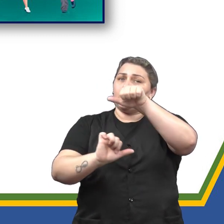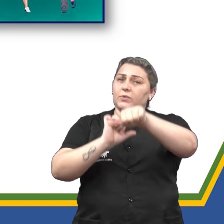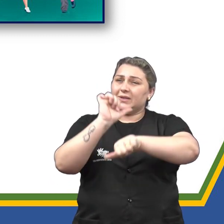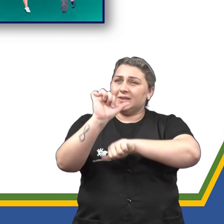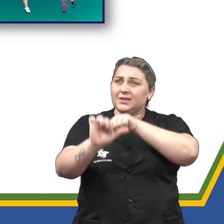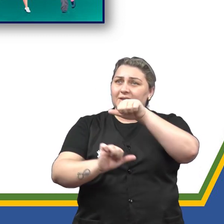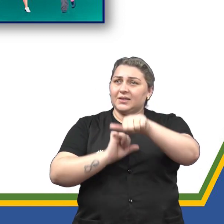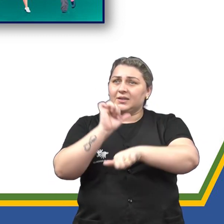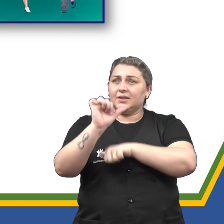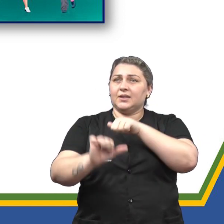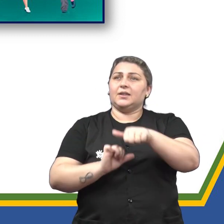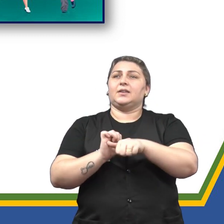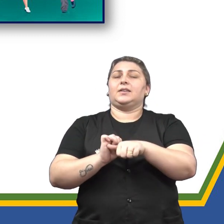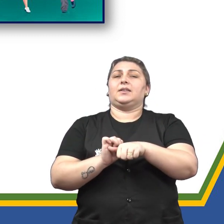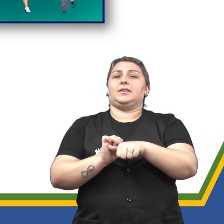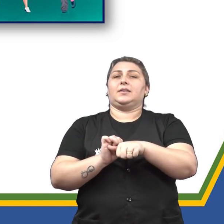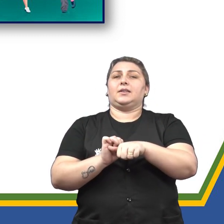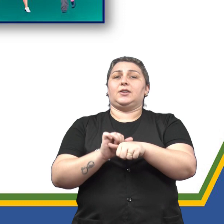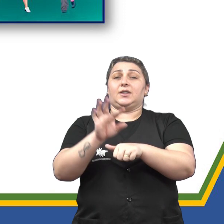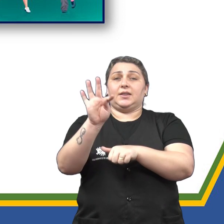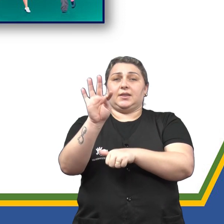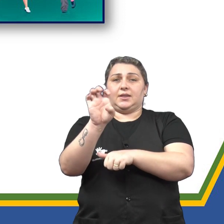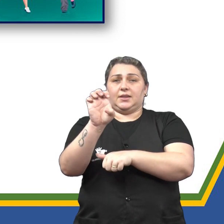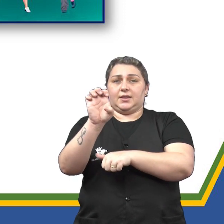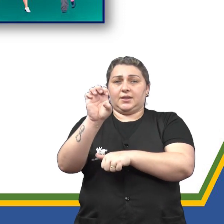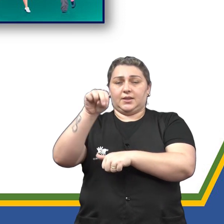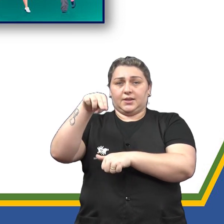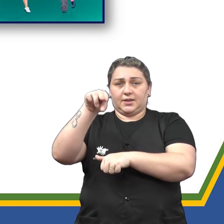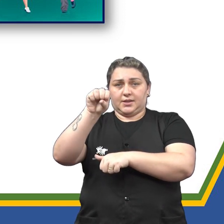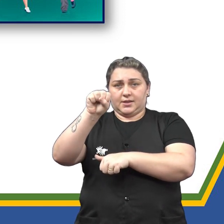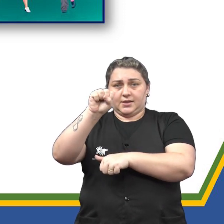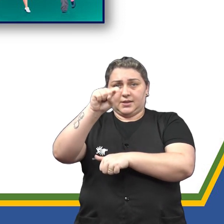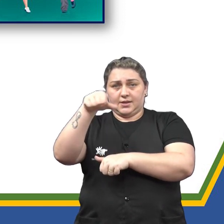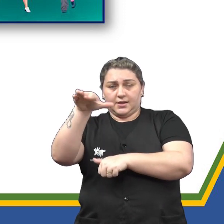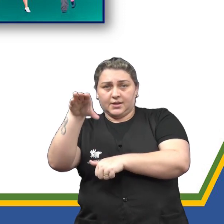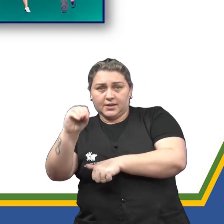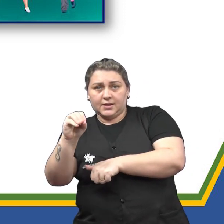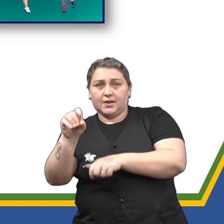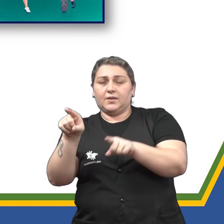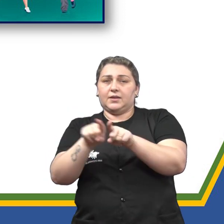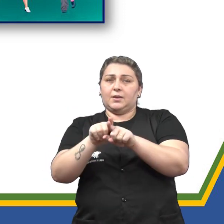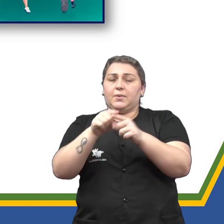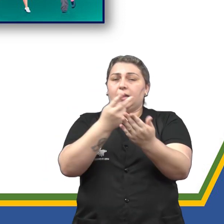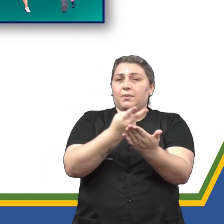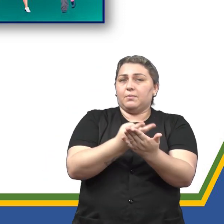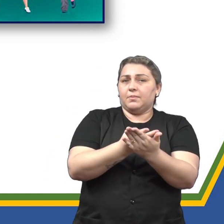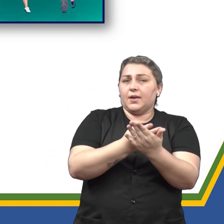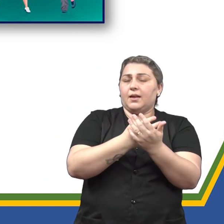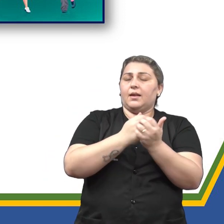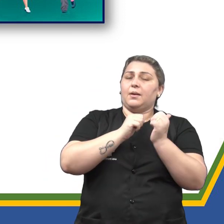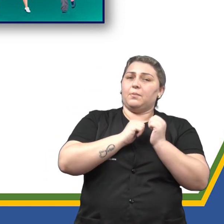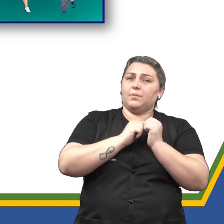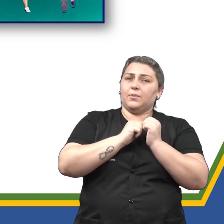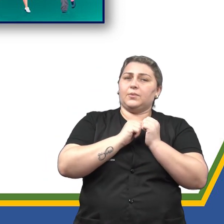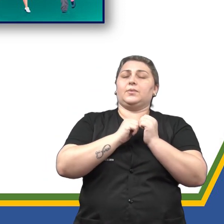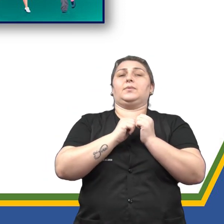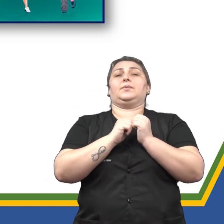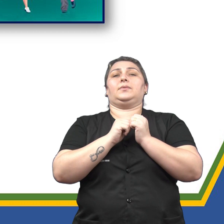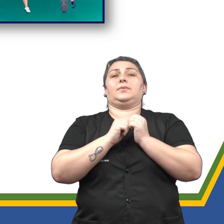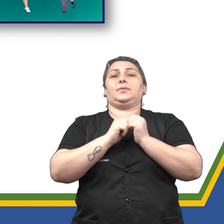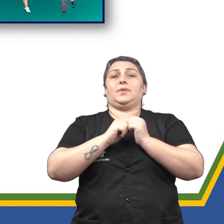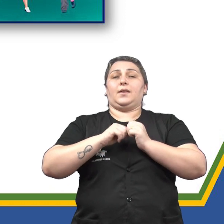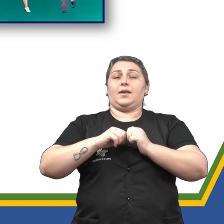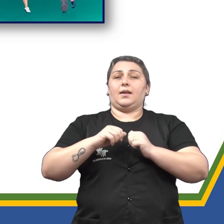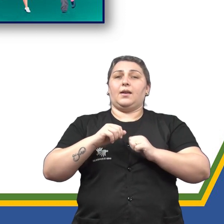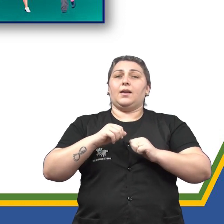tensão e repouso, enfim, uma variação regular das repetições periódicas. A sensibilidade ao ritmo é